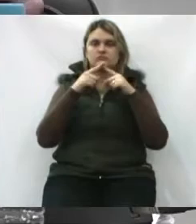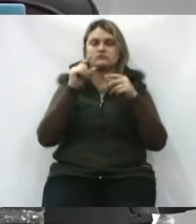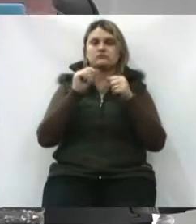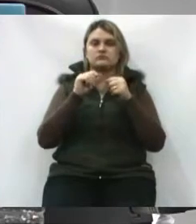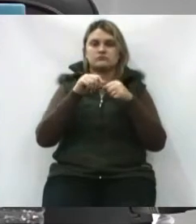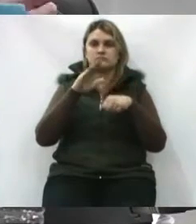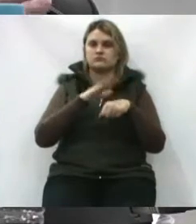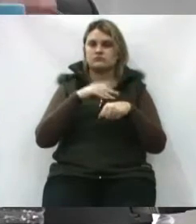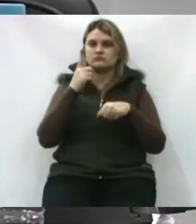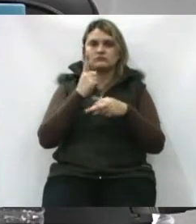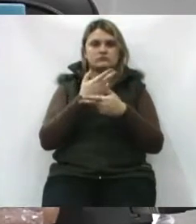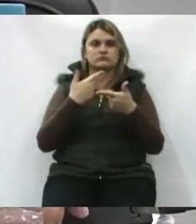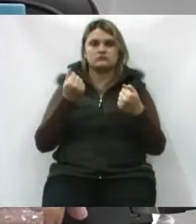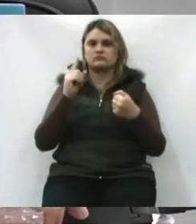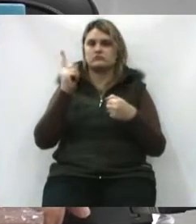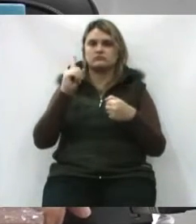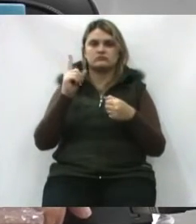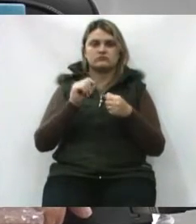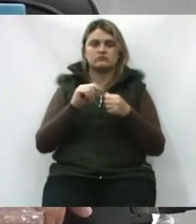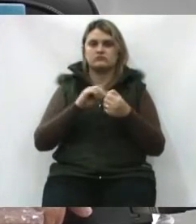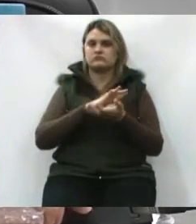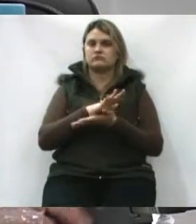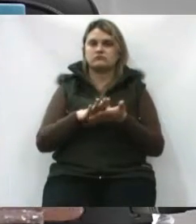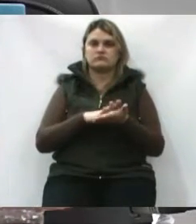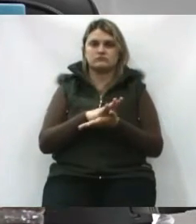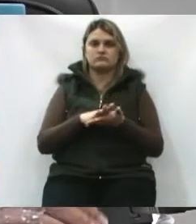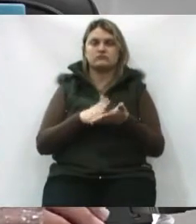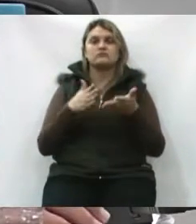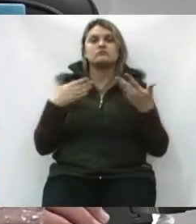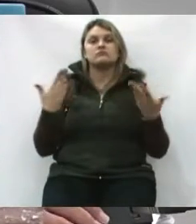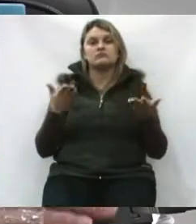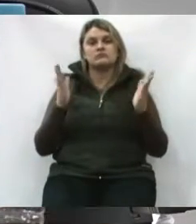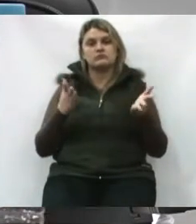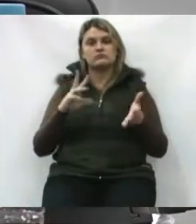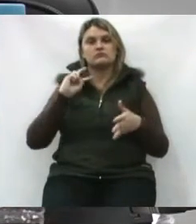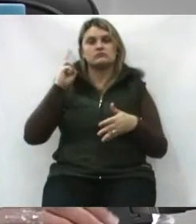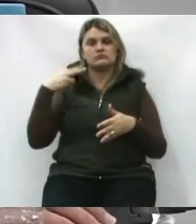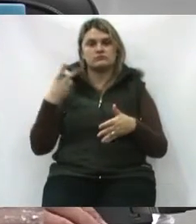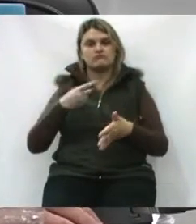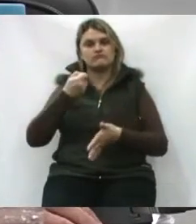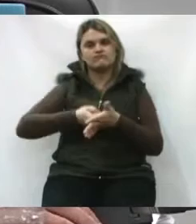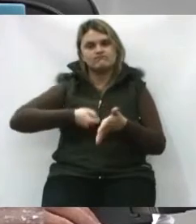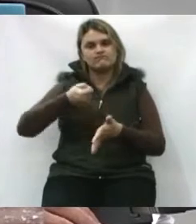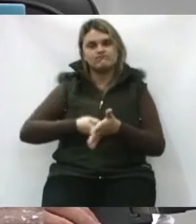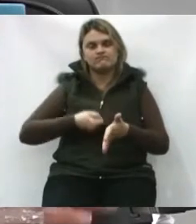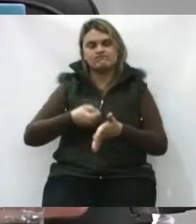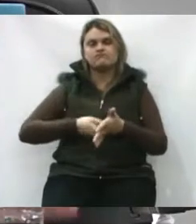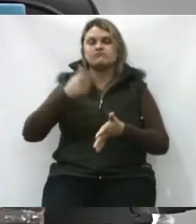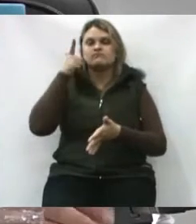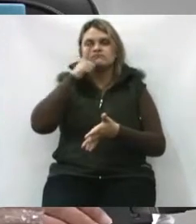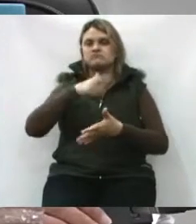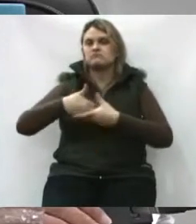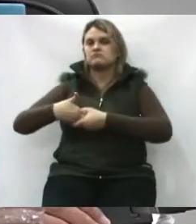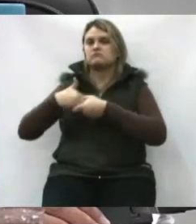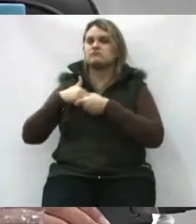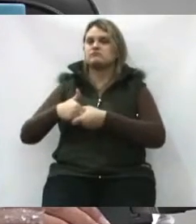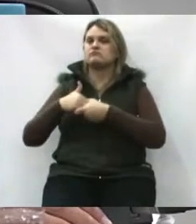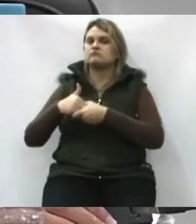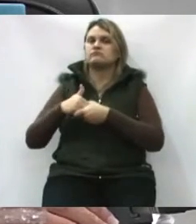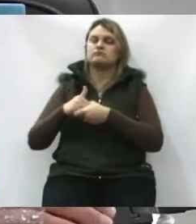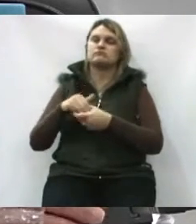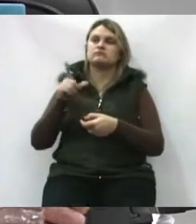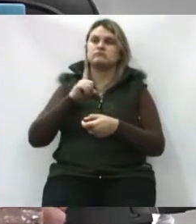foi mais uma das promessas que não foram cumpridas. Então, os vereadores estão de parabéns